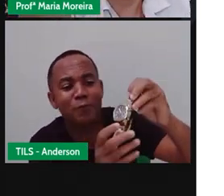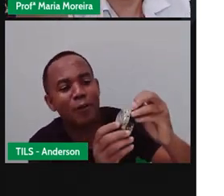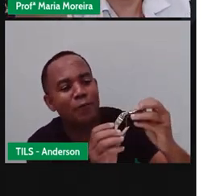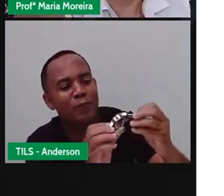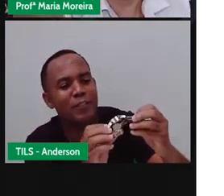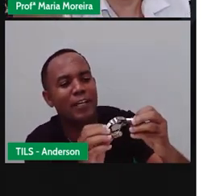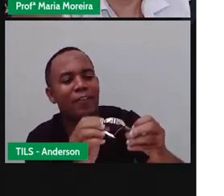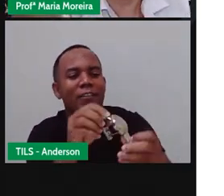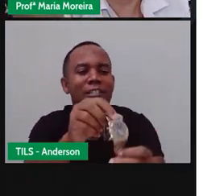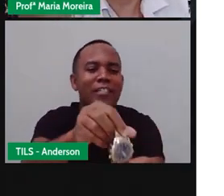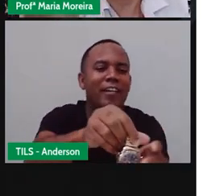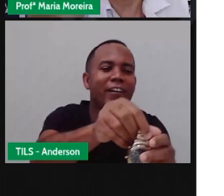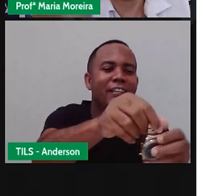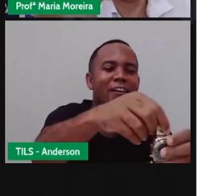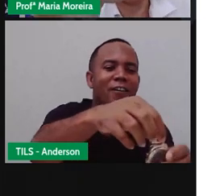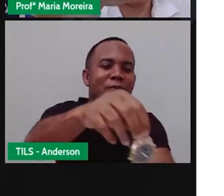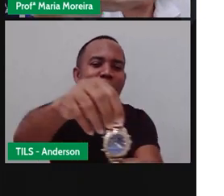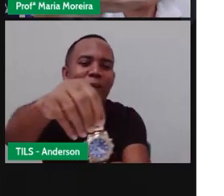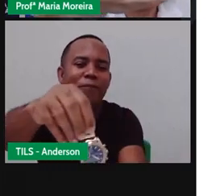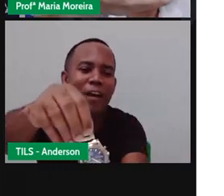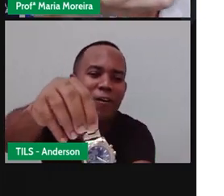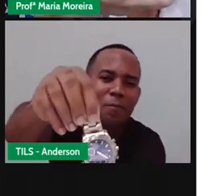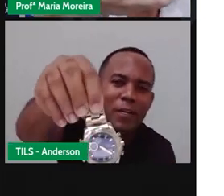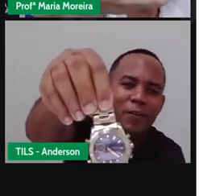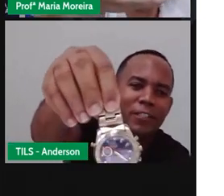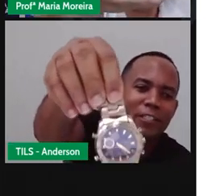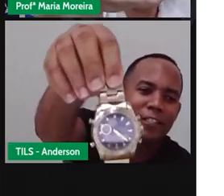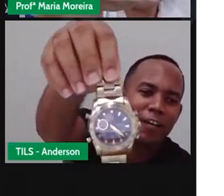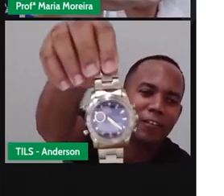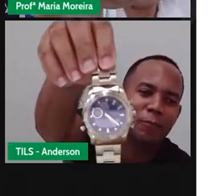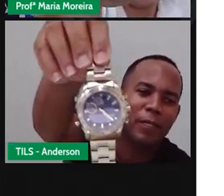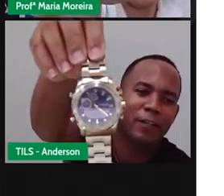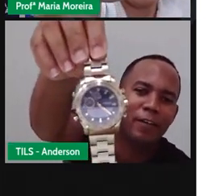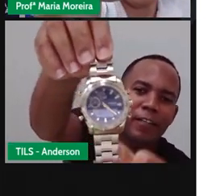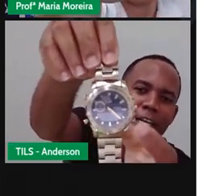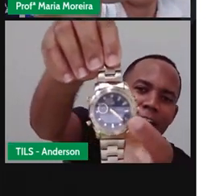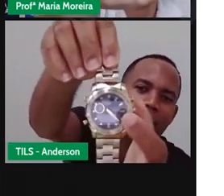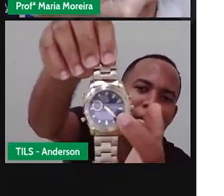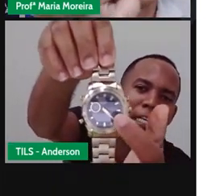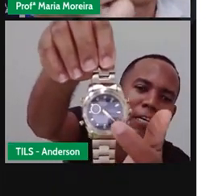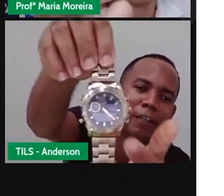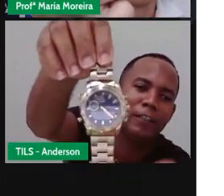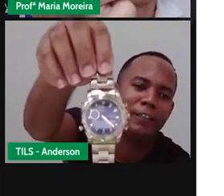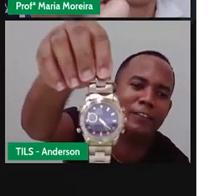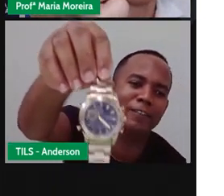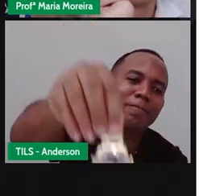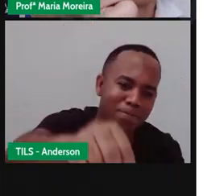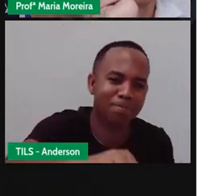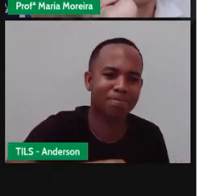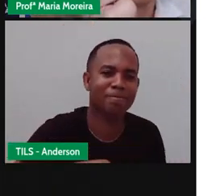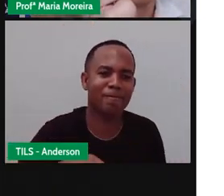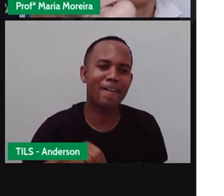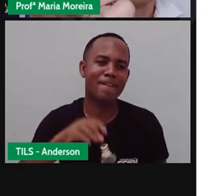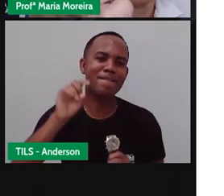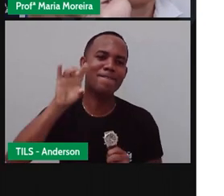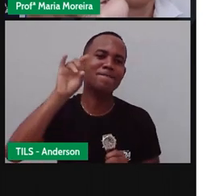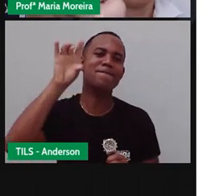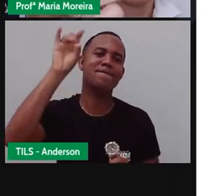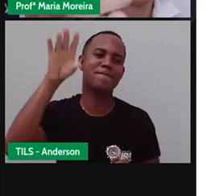tem tudo. Ó. ó. meu é digital e o Ele querendo ser mais chique do que minha